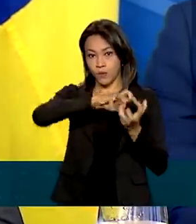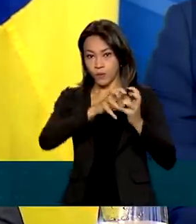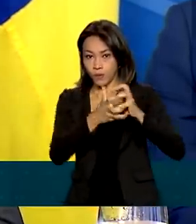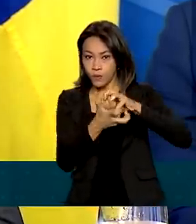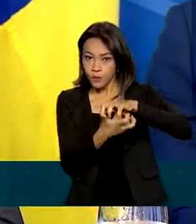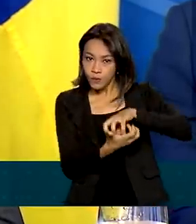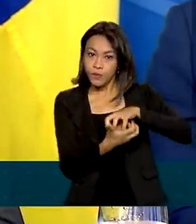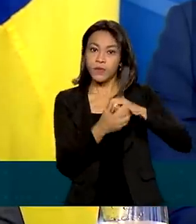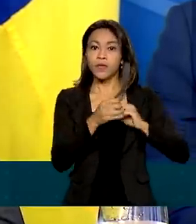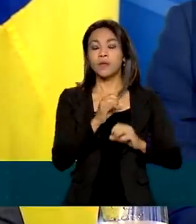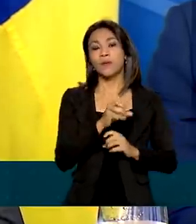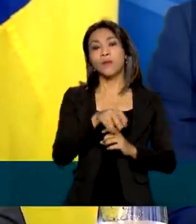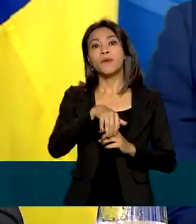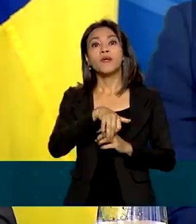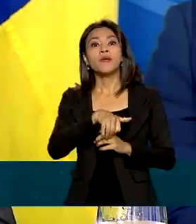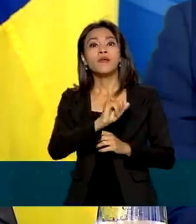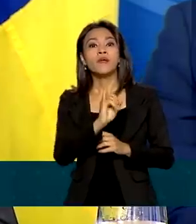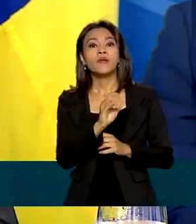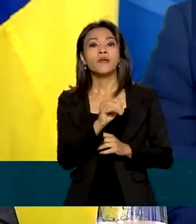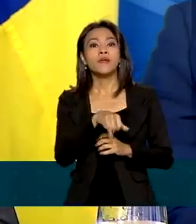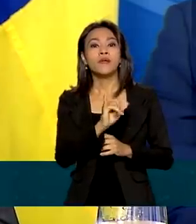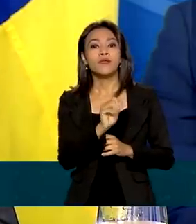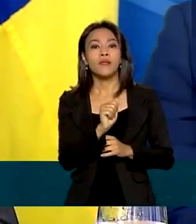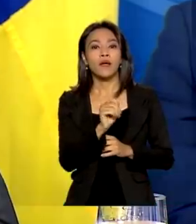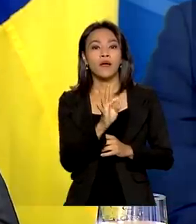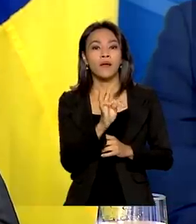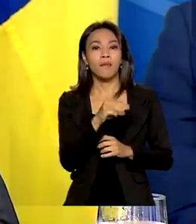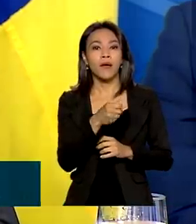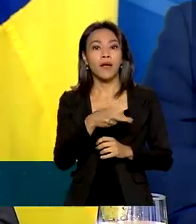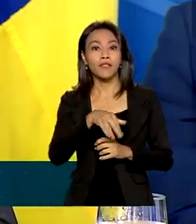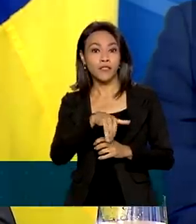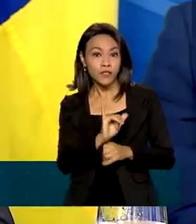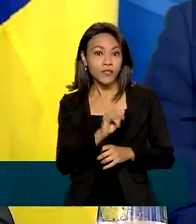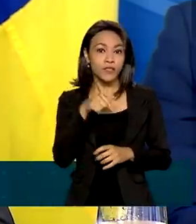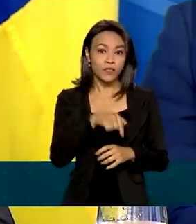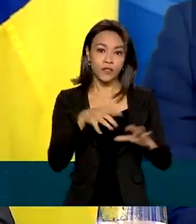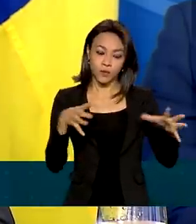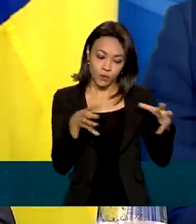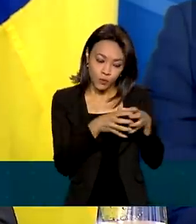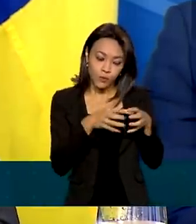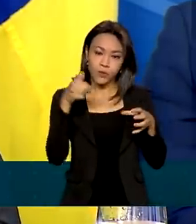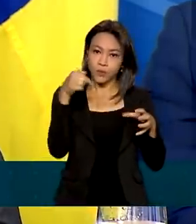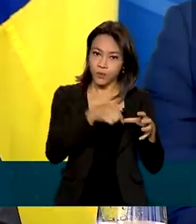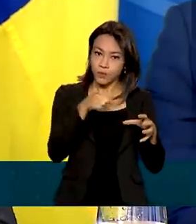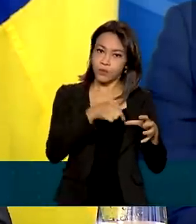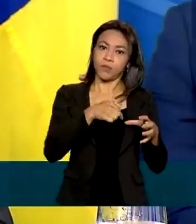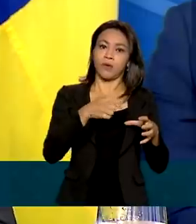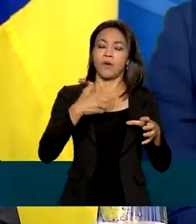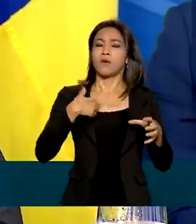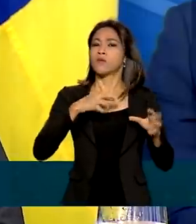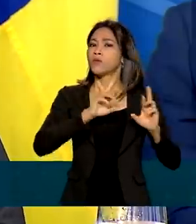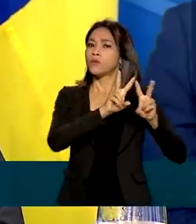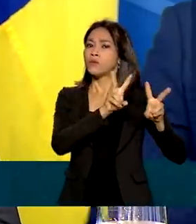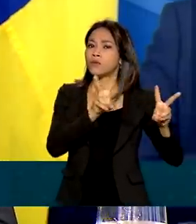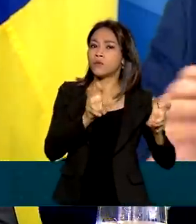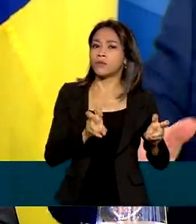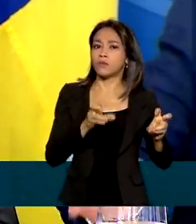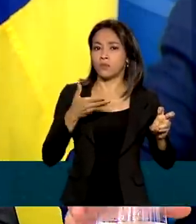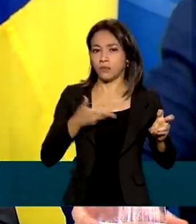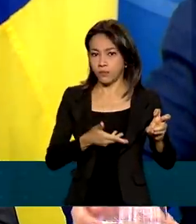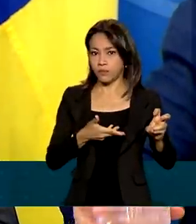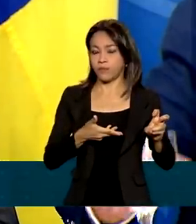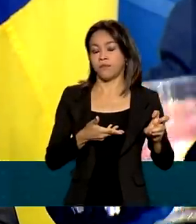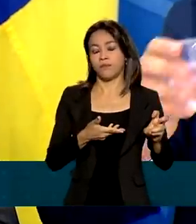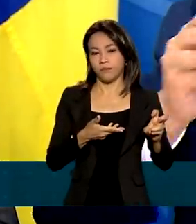OCDE, com a formação de novos quadros do Itamaraty em diplomacia econômica, no que tem o apoio